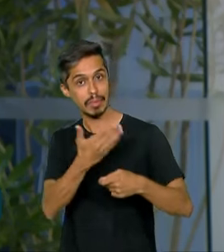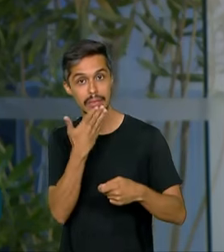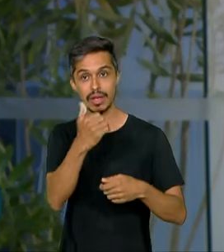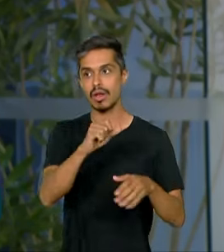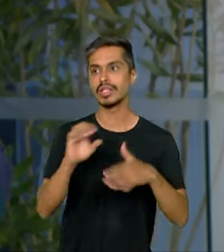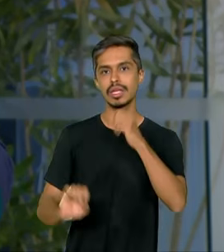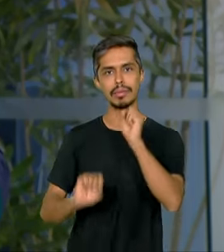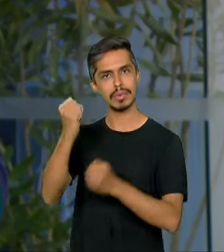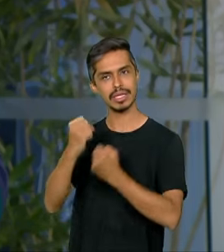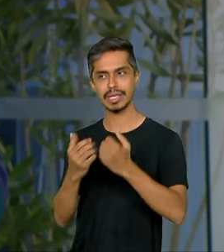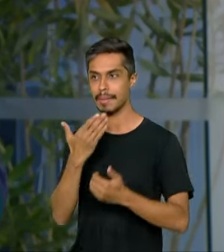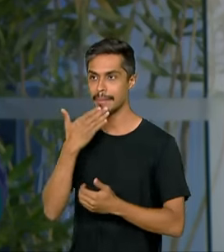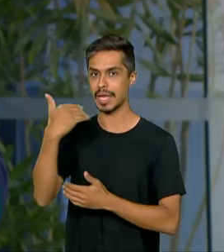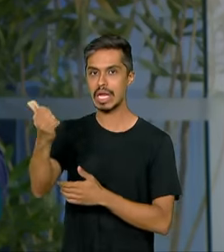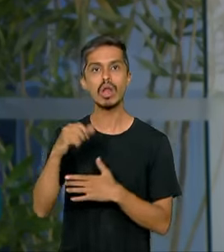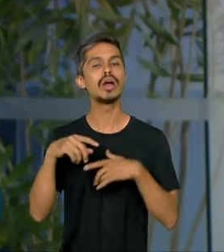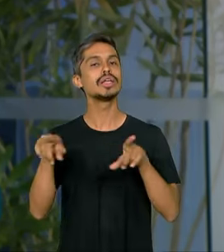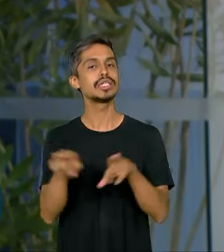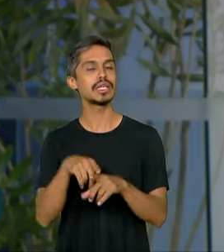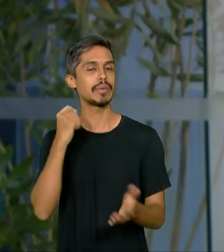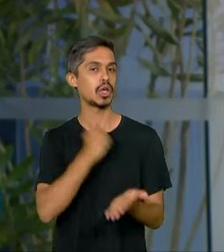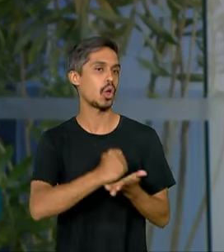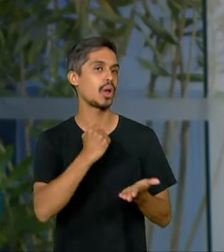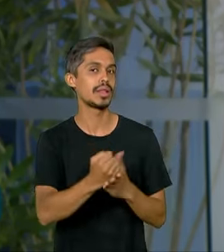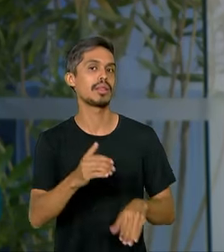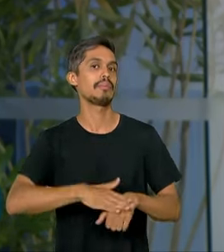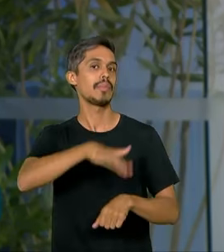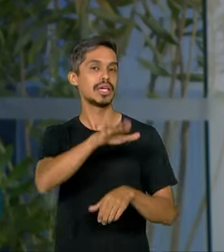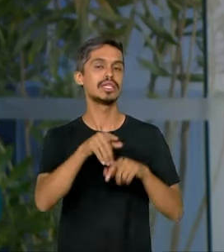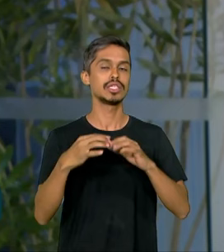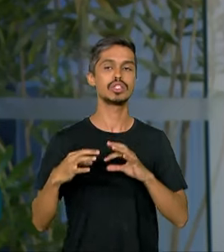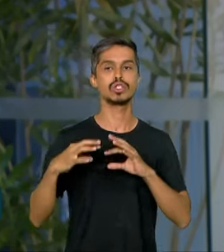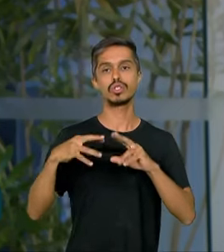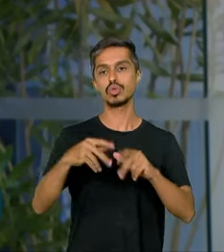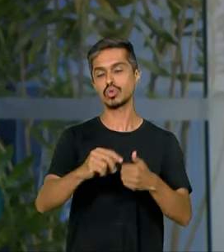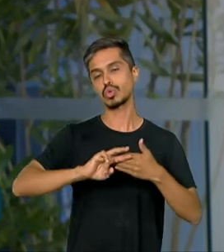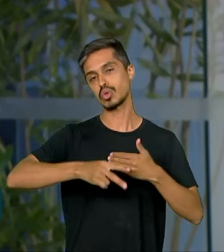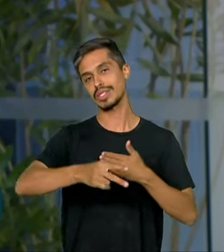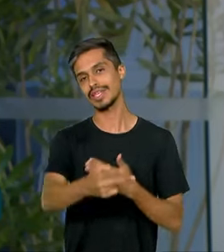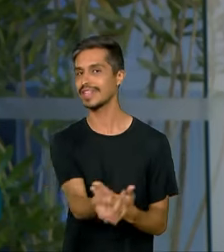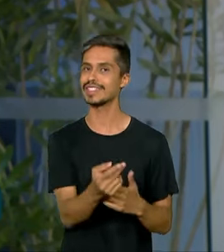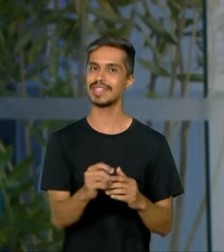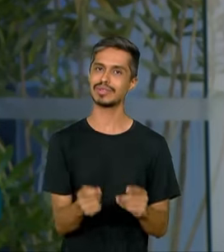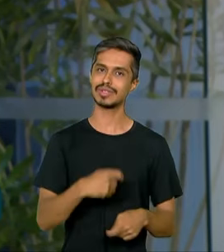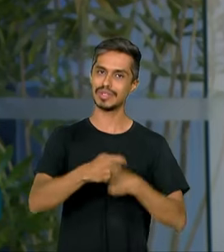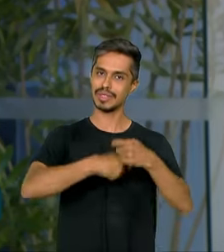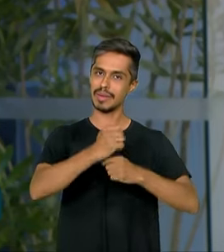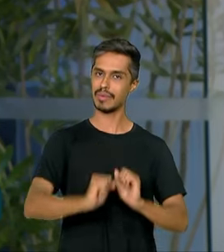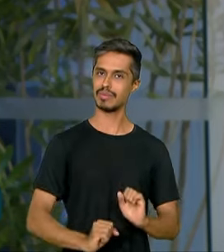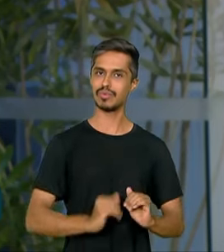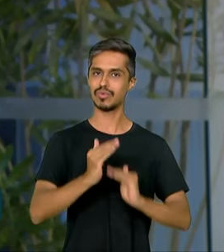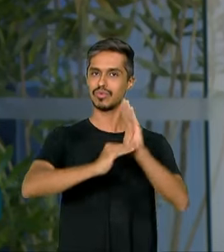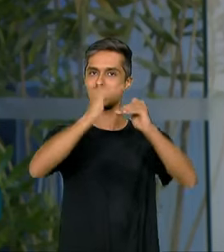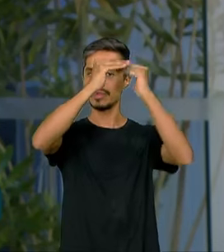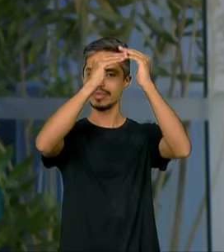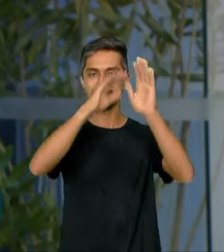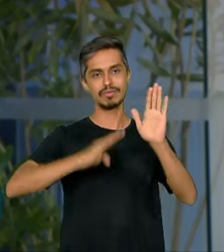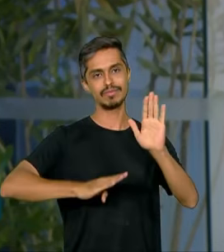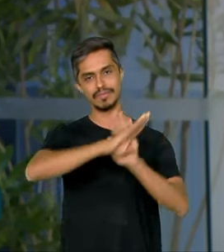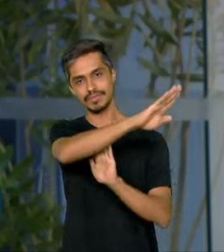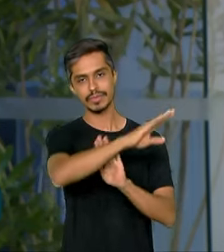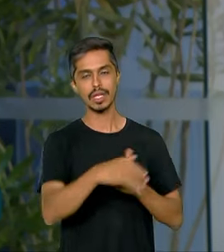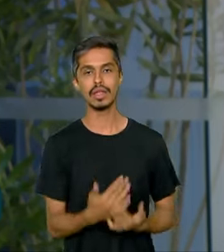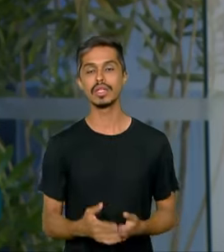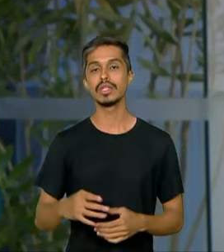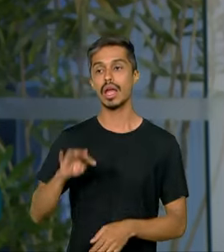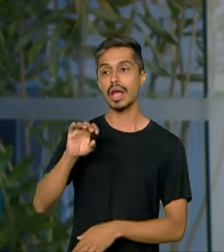produzem mais, tem mais contratação e tudo isso reflete em crescimento da economia. Bom, o Banco Central utiliza a taxa básica